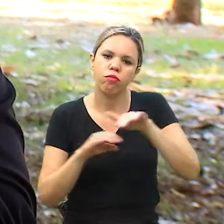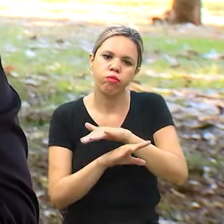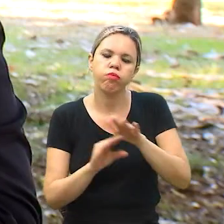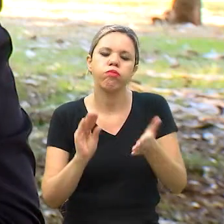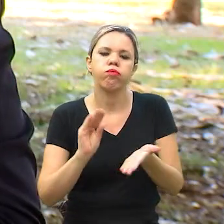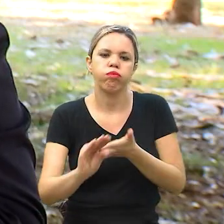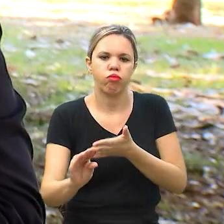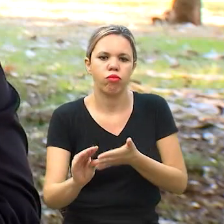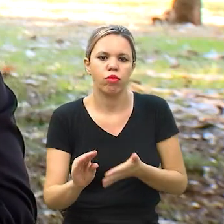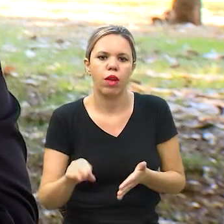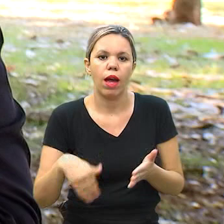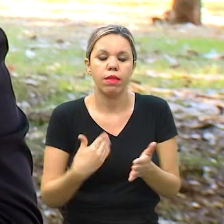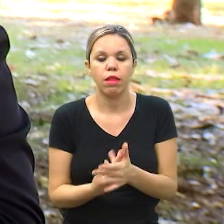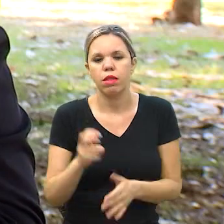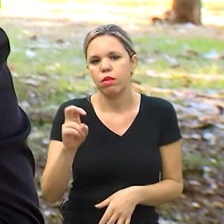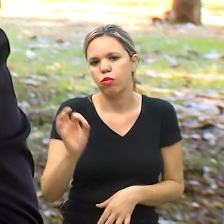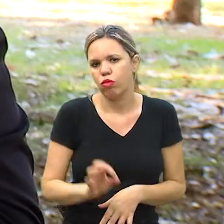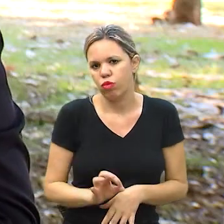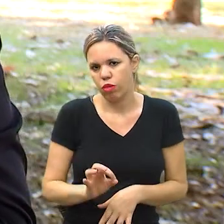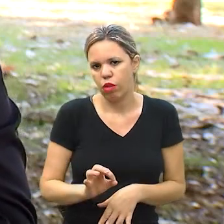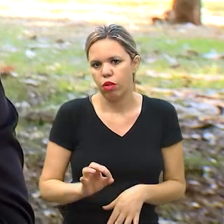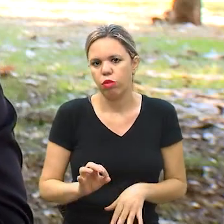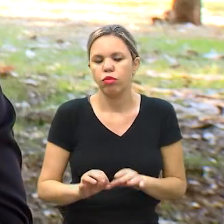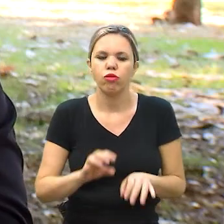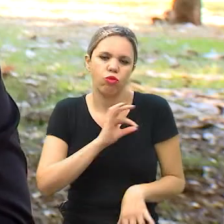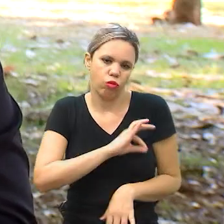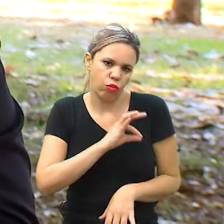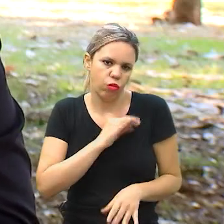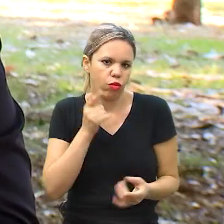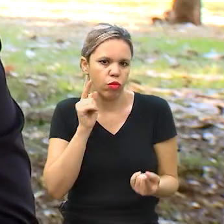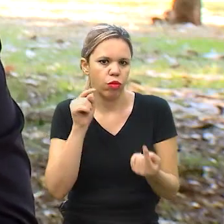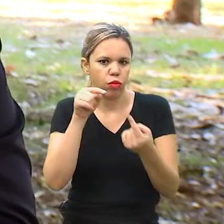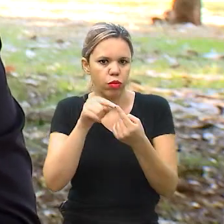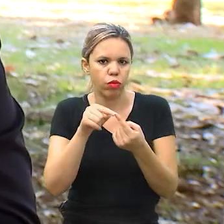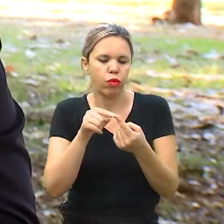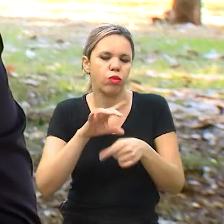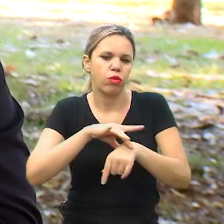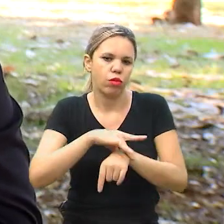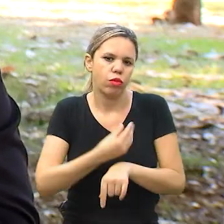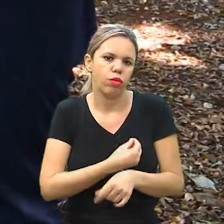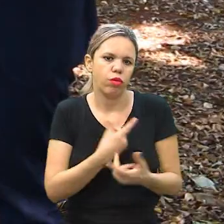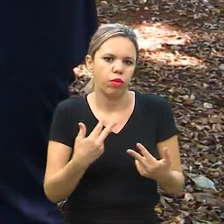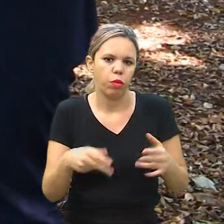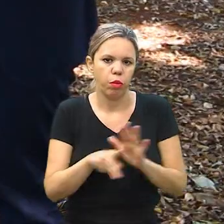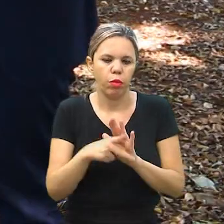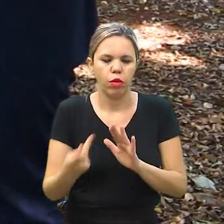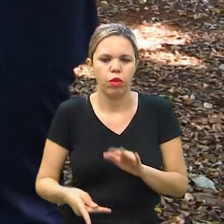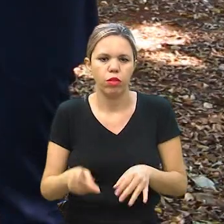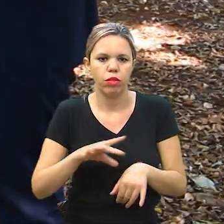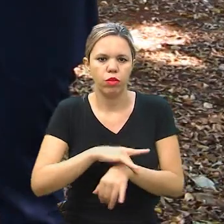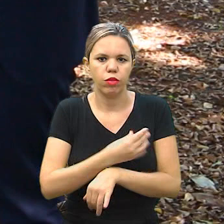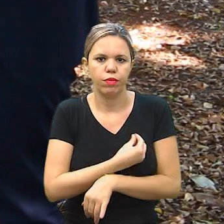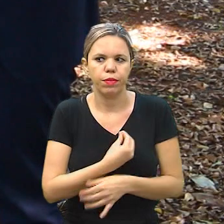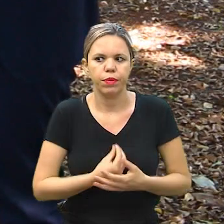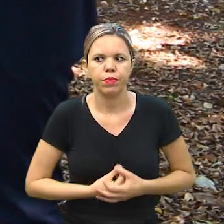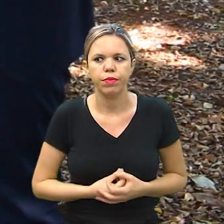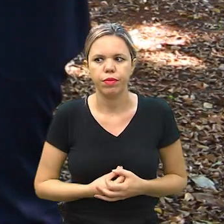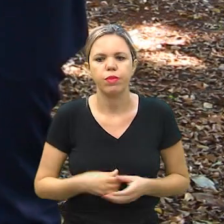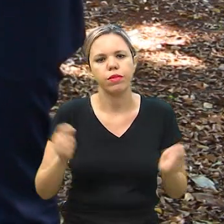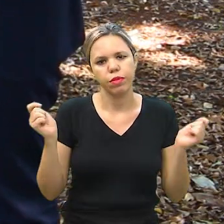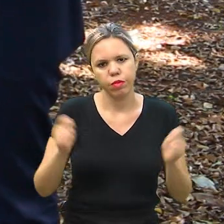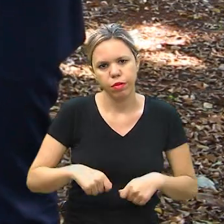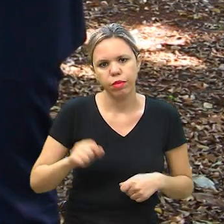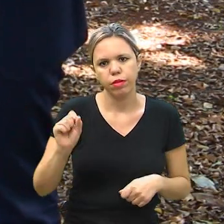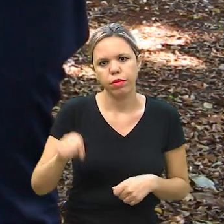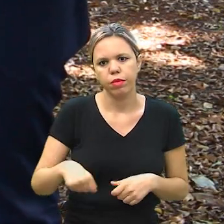Por isso que a gente fala que até 5% da receita tem que ser destinada para um ativo securitário, exclusivamente no seguro de vida. Então, é possível